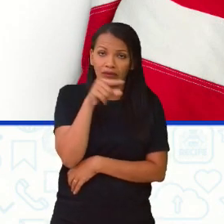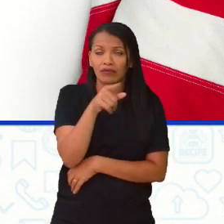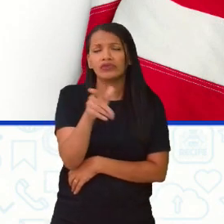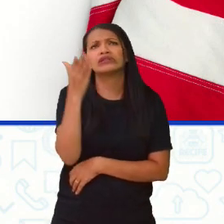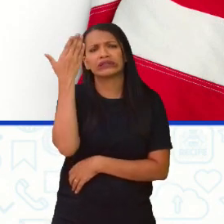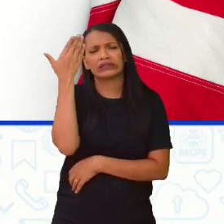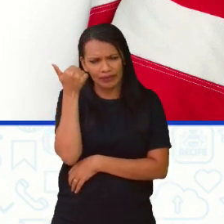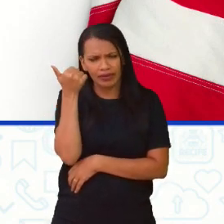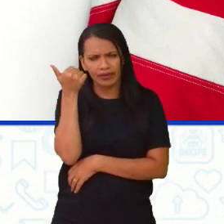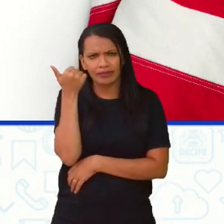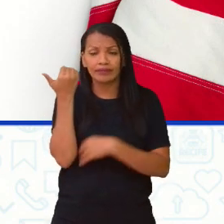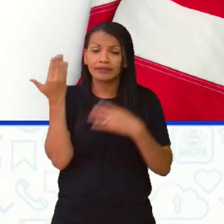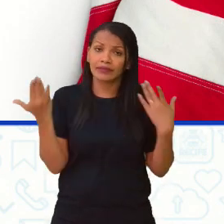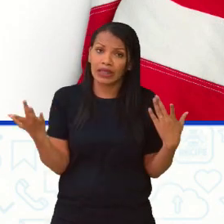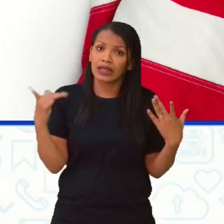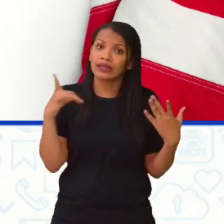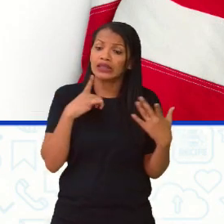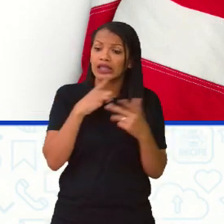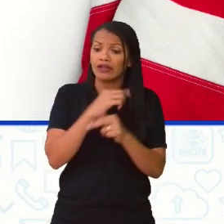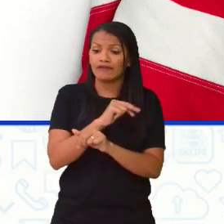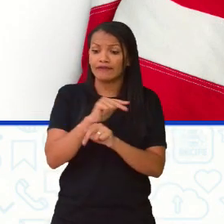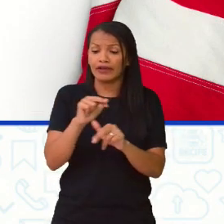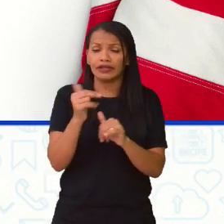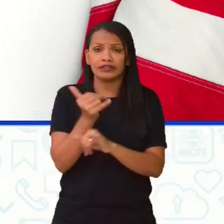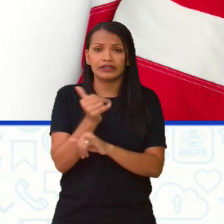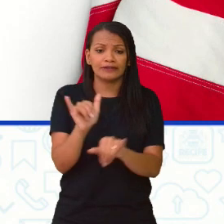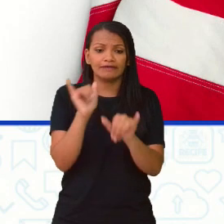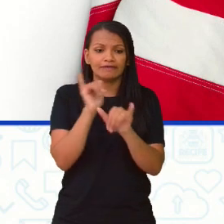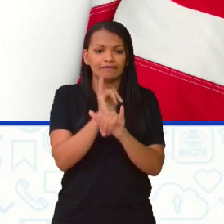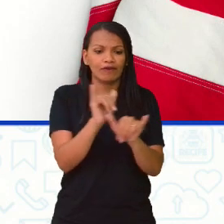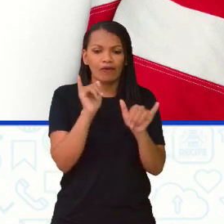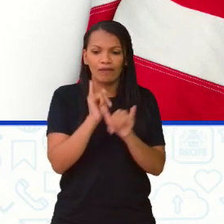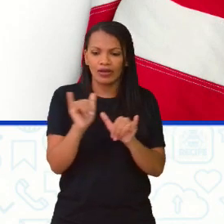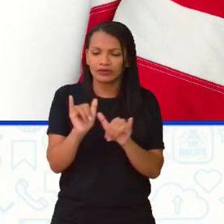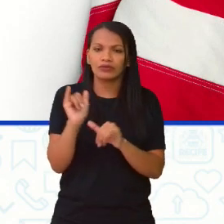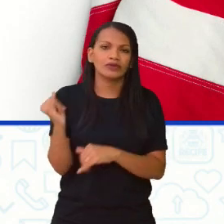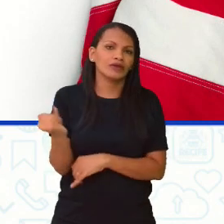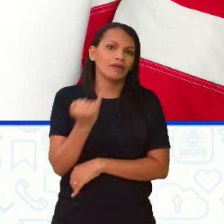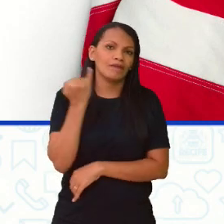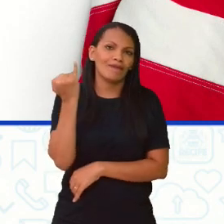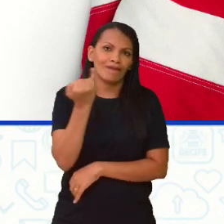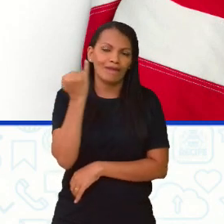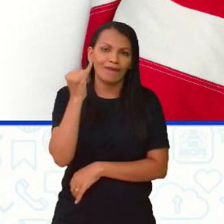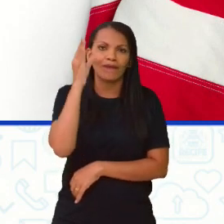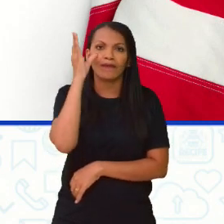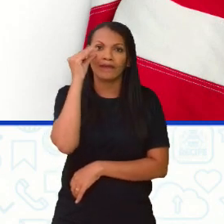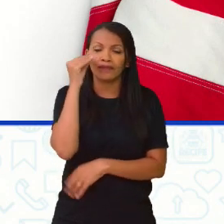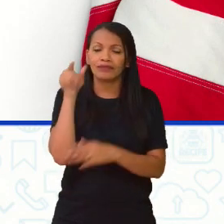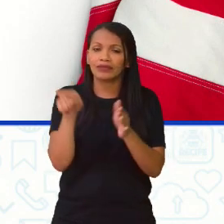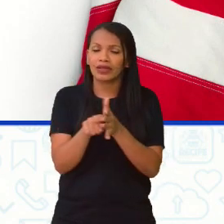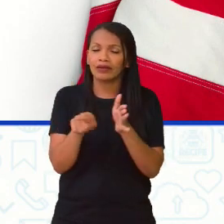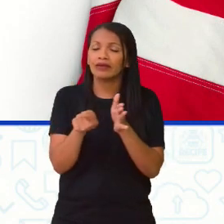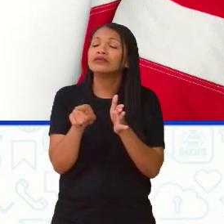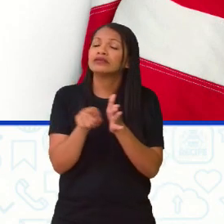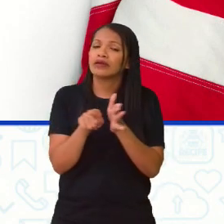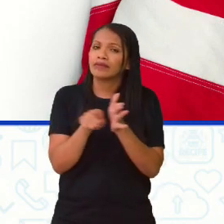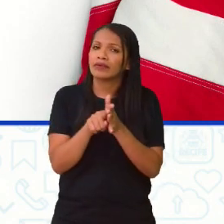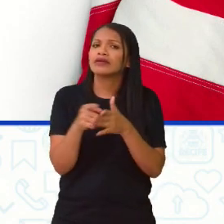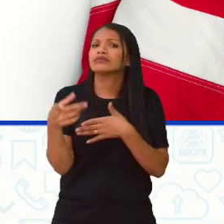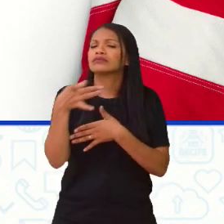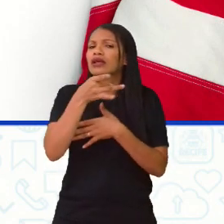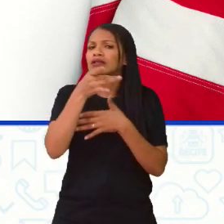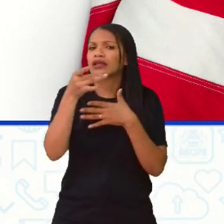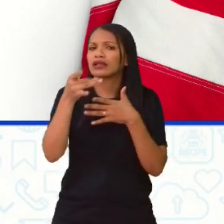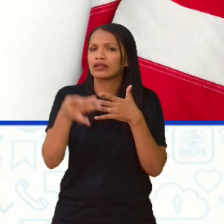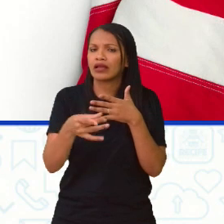Sabia? Então, a gente tem várias informações importantes e curiosidades e detalhes sobre o que